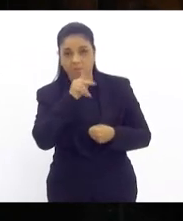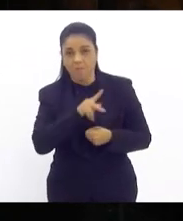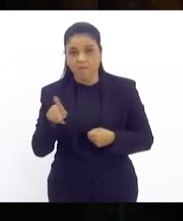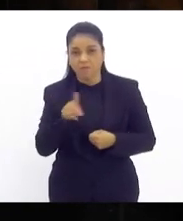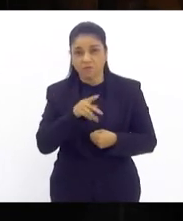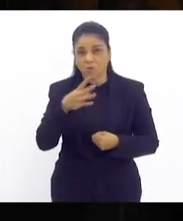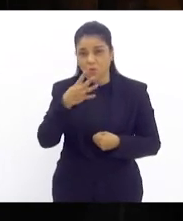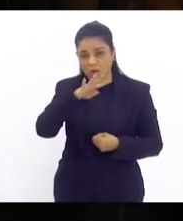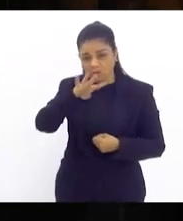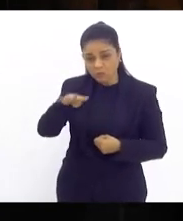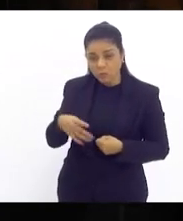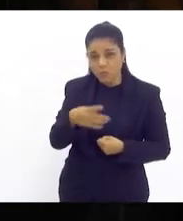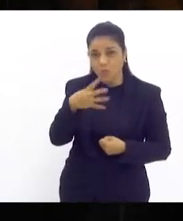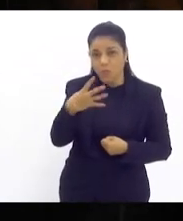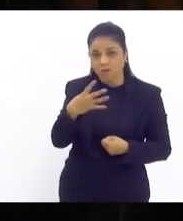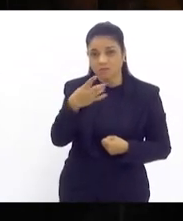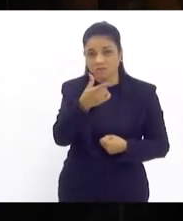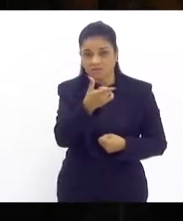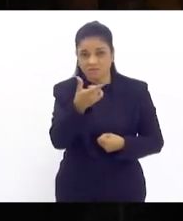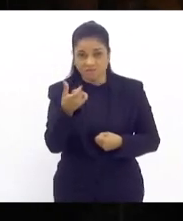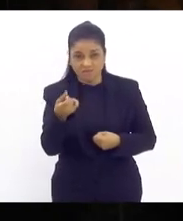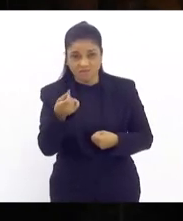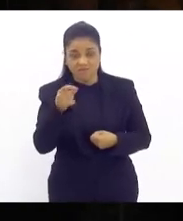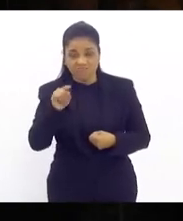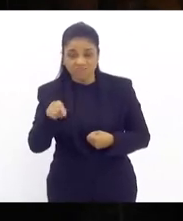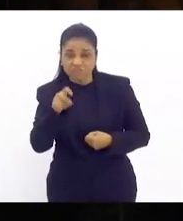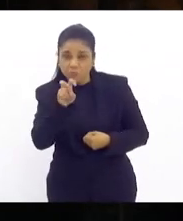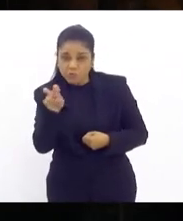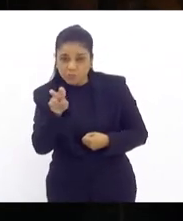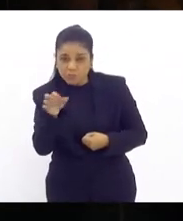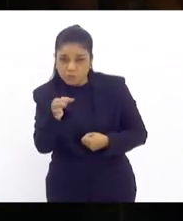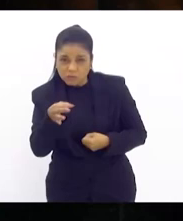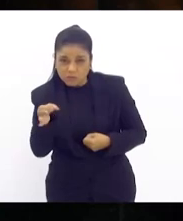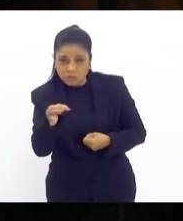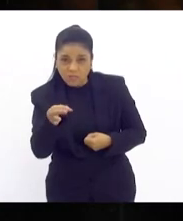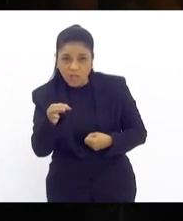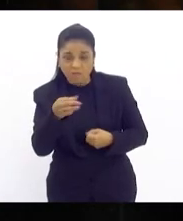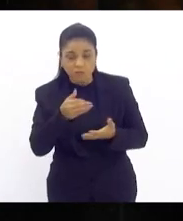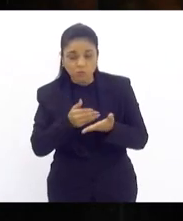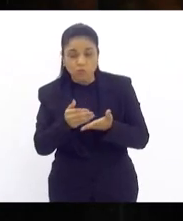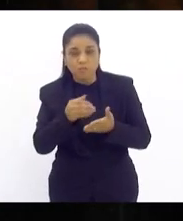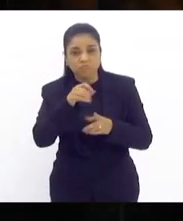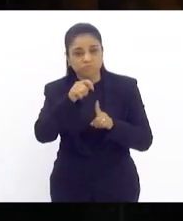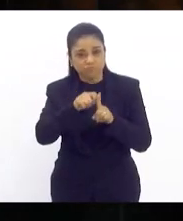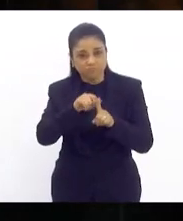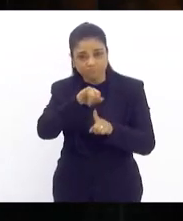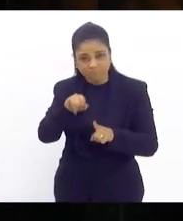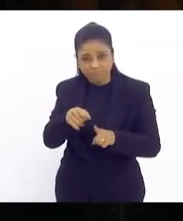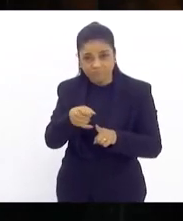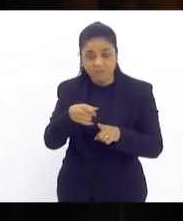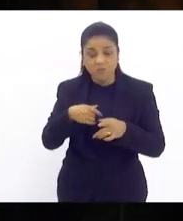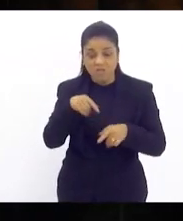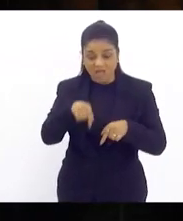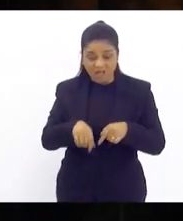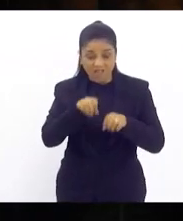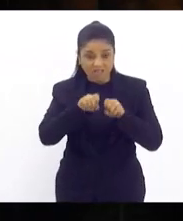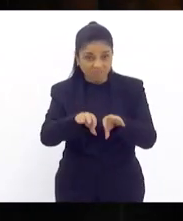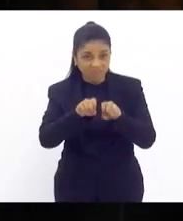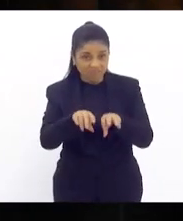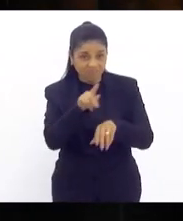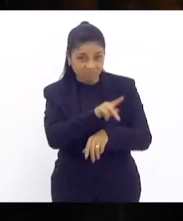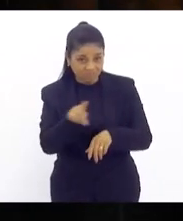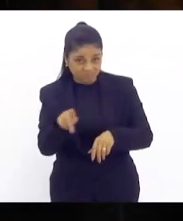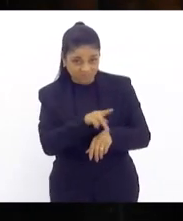4.420 e 55 centavos no início do ano mas os profissionais de educação do Rio de Janeiro